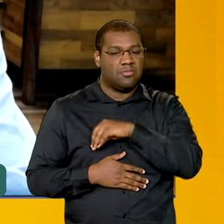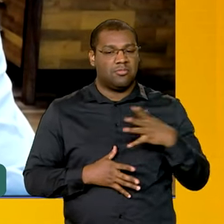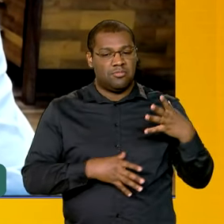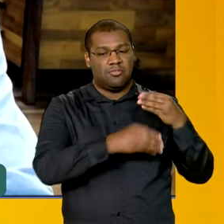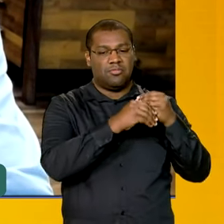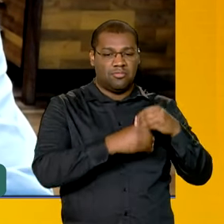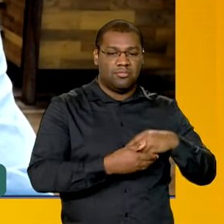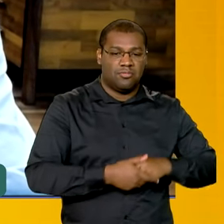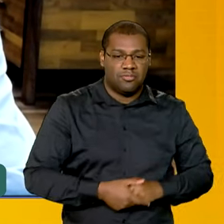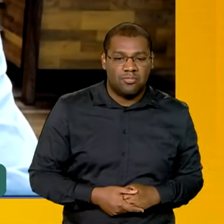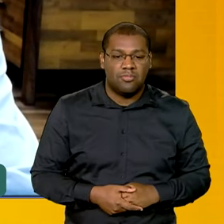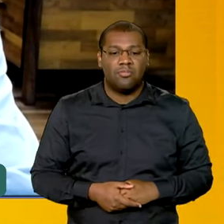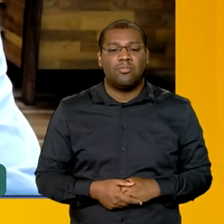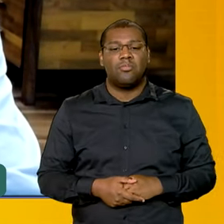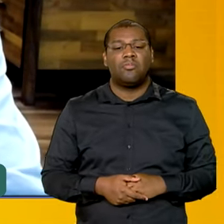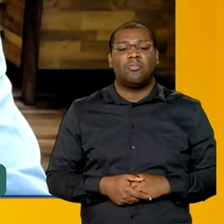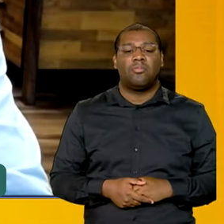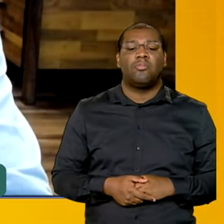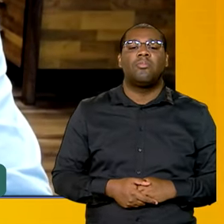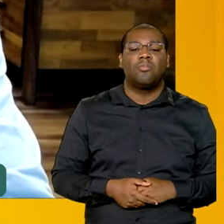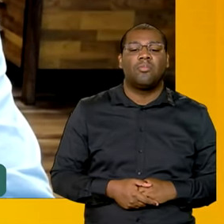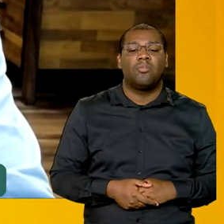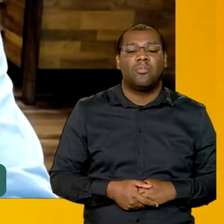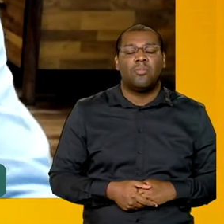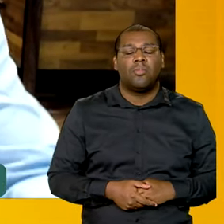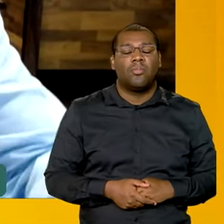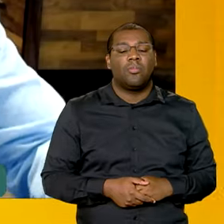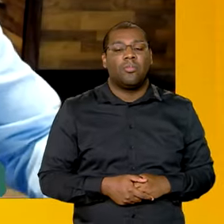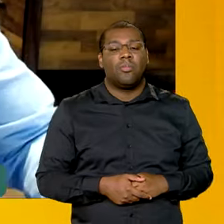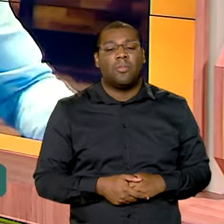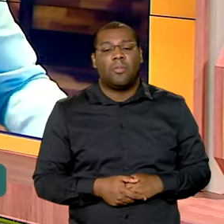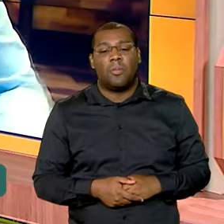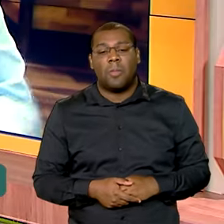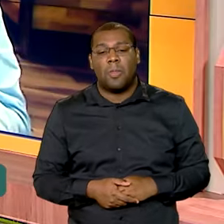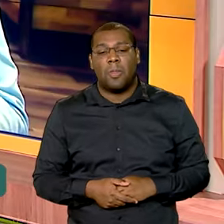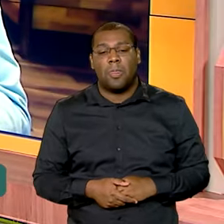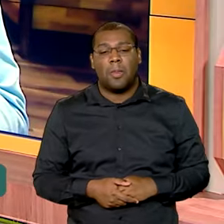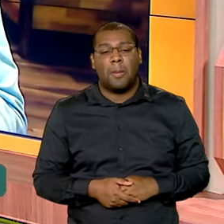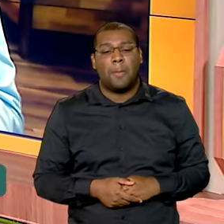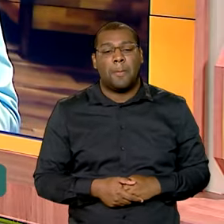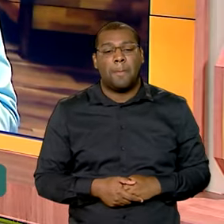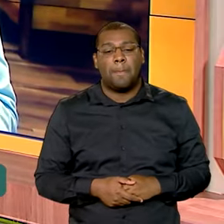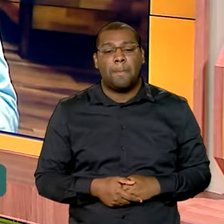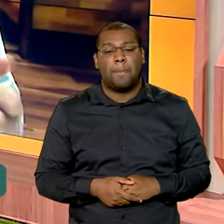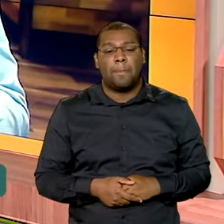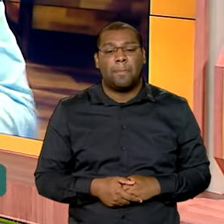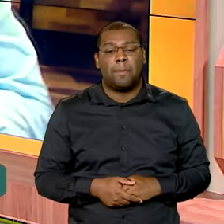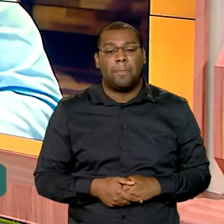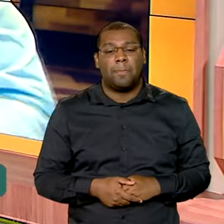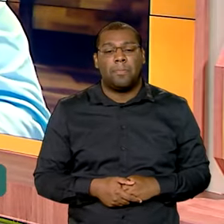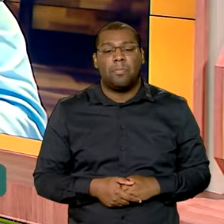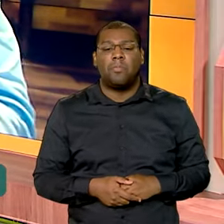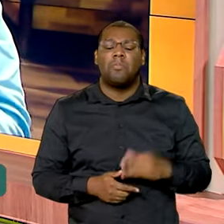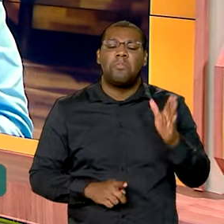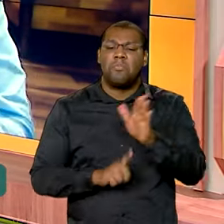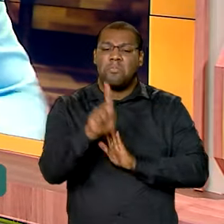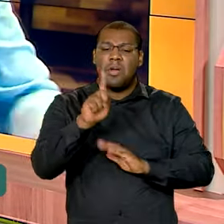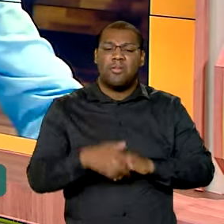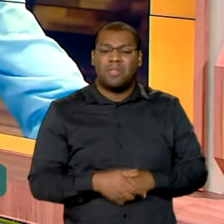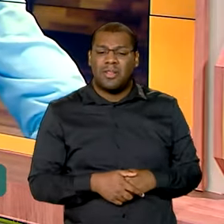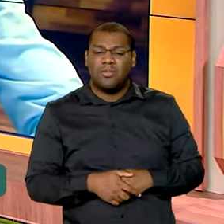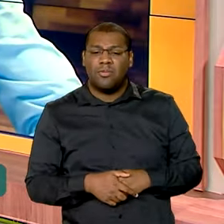de grandeza no caso do abono. Certo. E quantas pessoas devem ser beneficiadas? O senhor tem essa